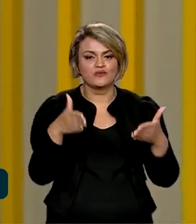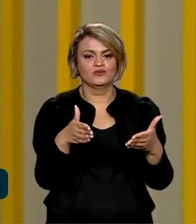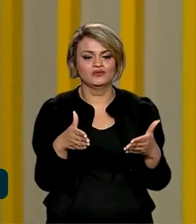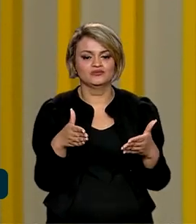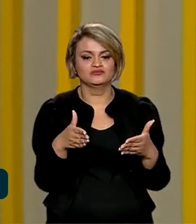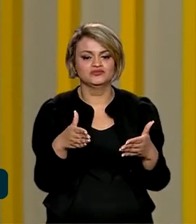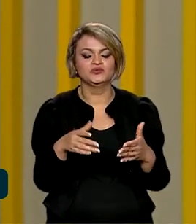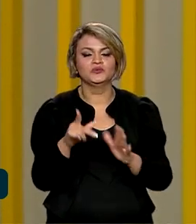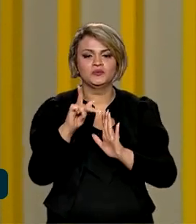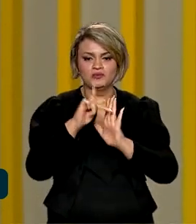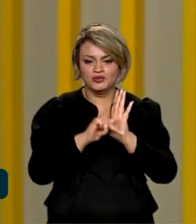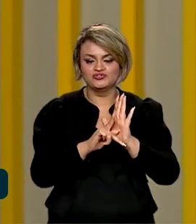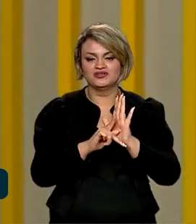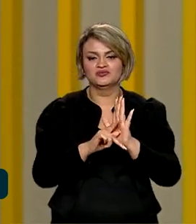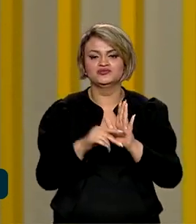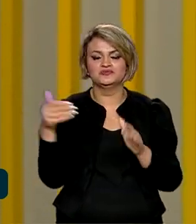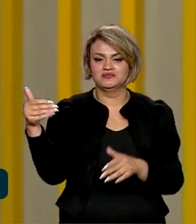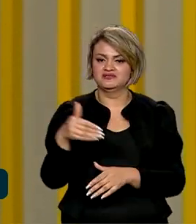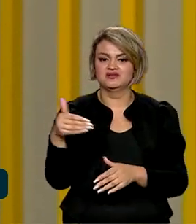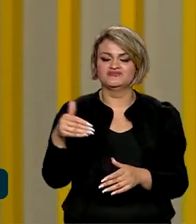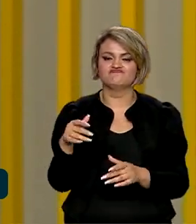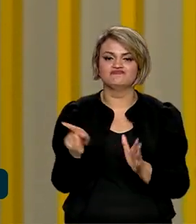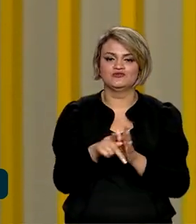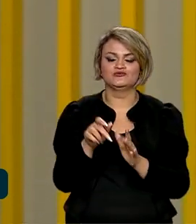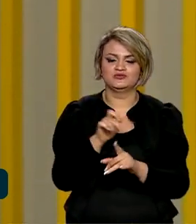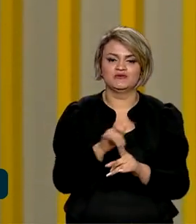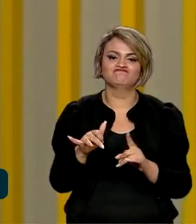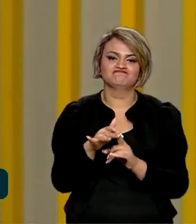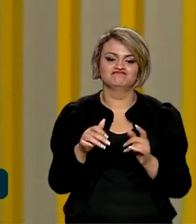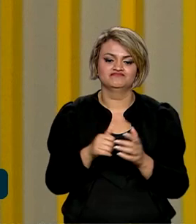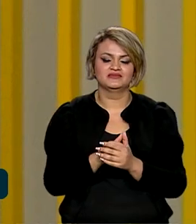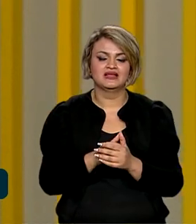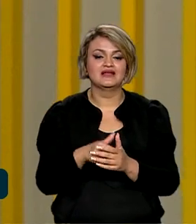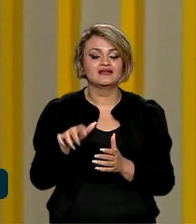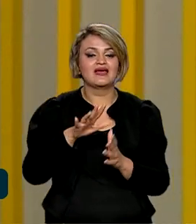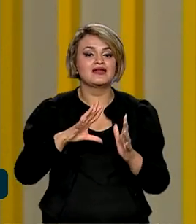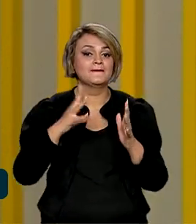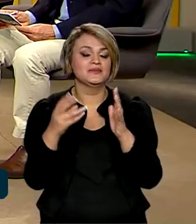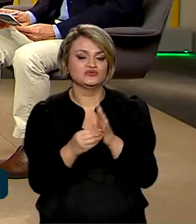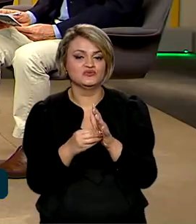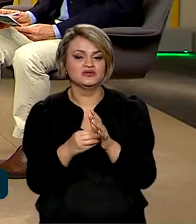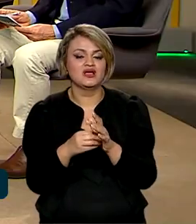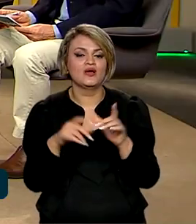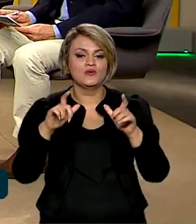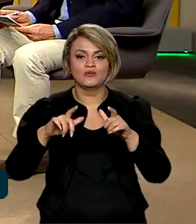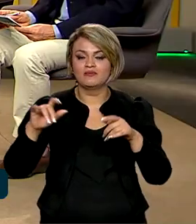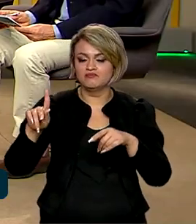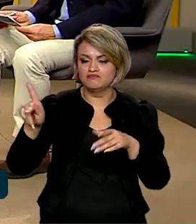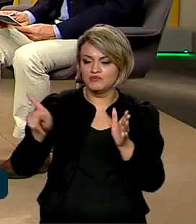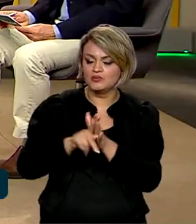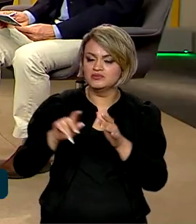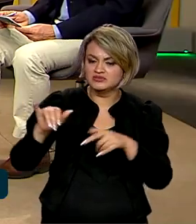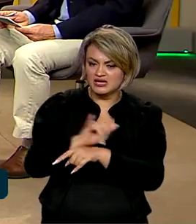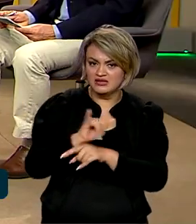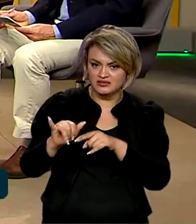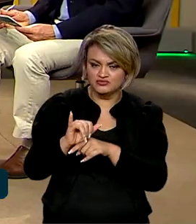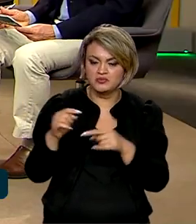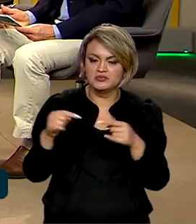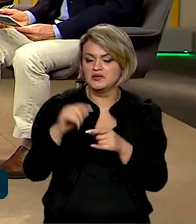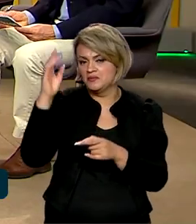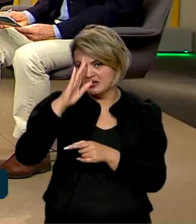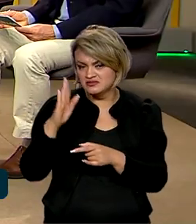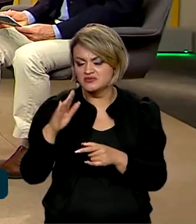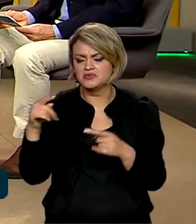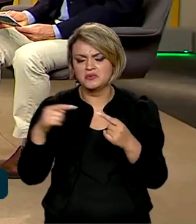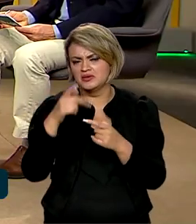no seu projeto de participação social. No caso da Amazônia, é um território estratégico, não só para o Brasil, mas